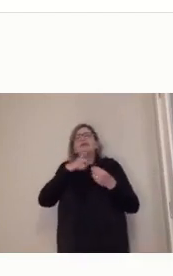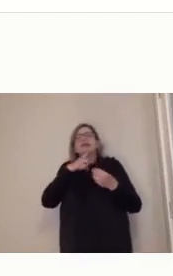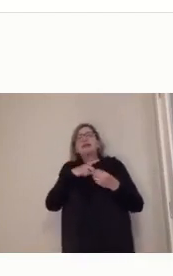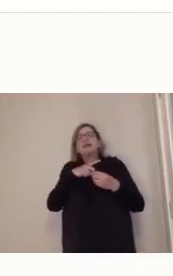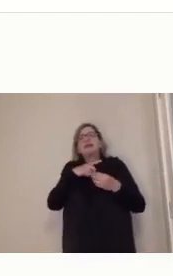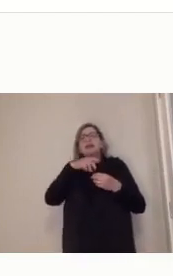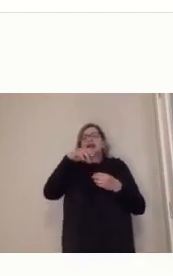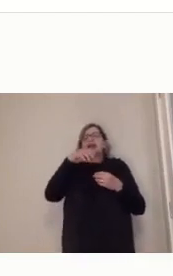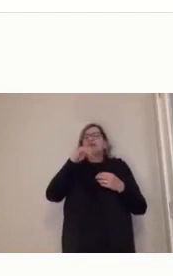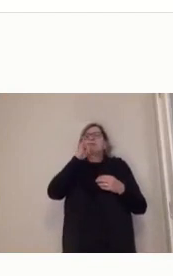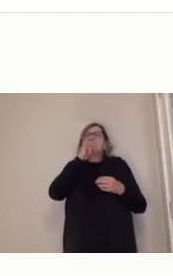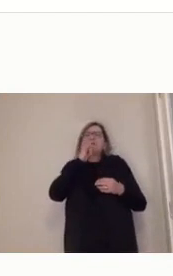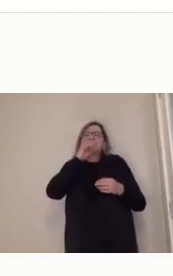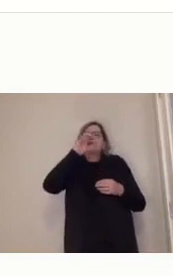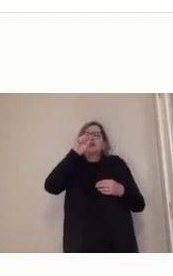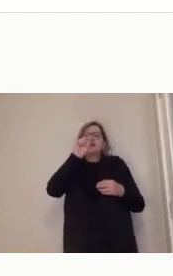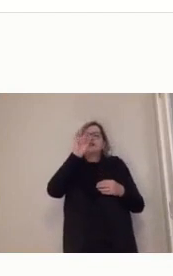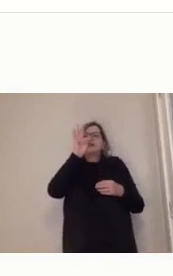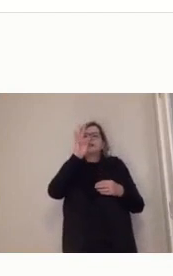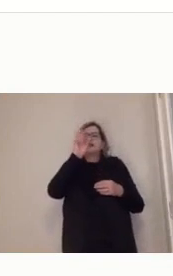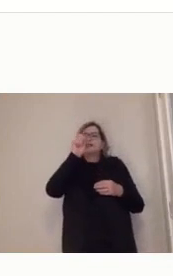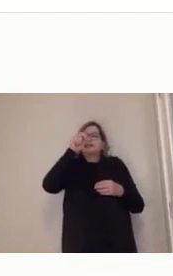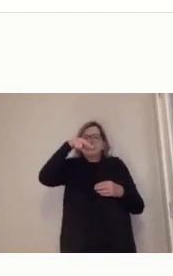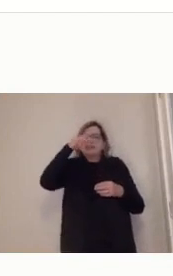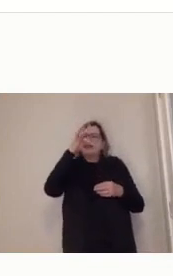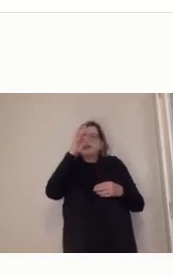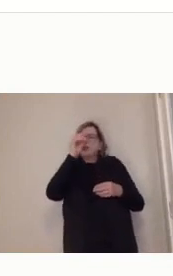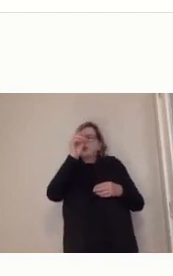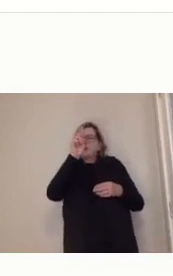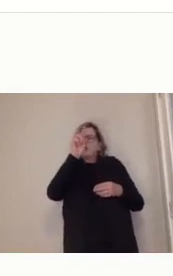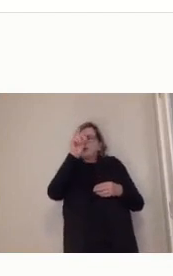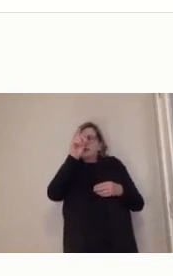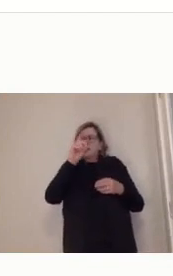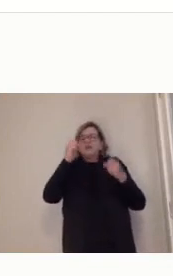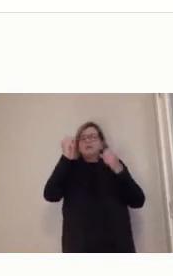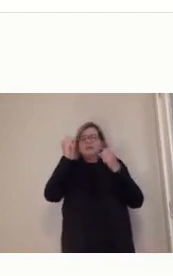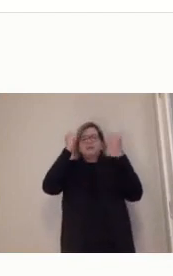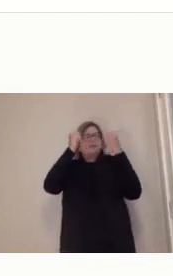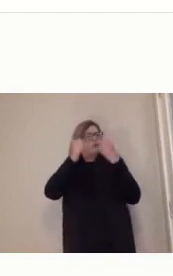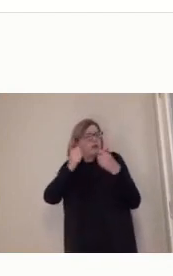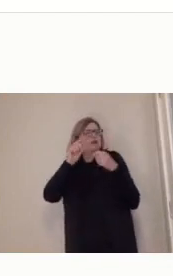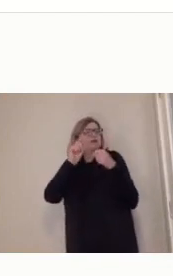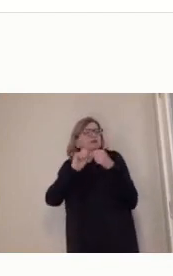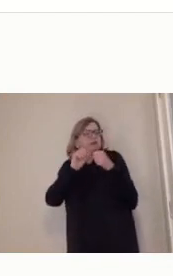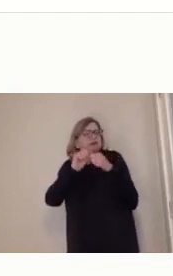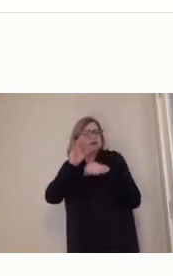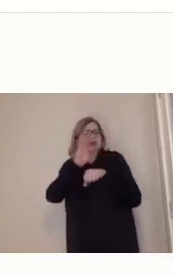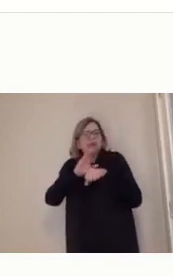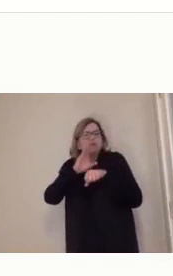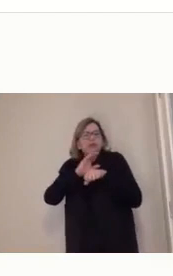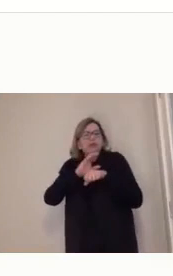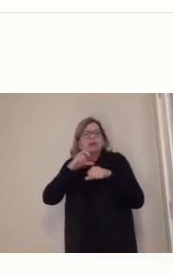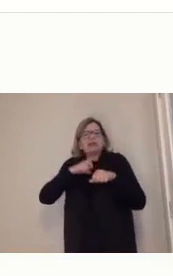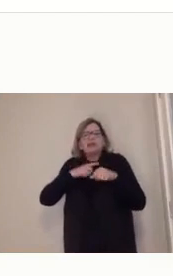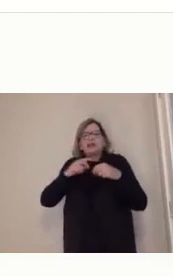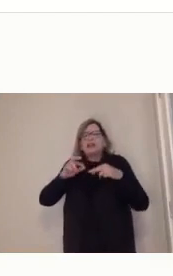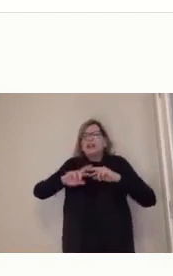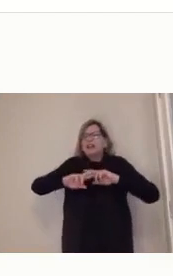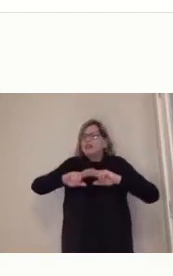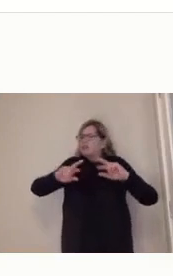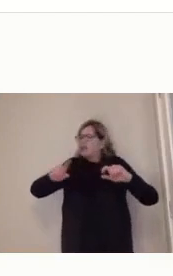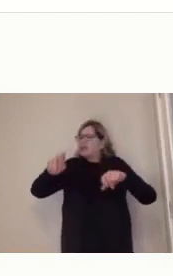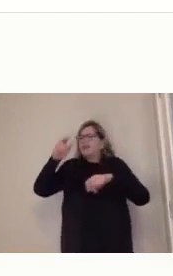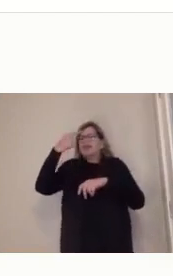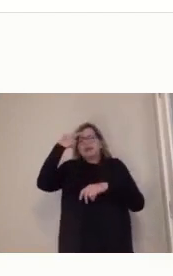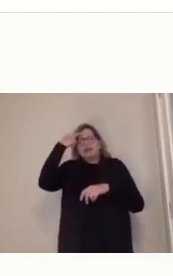Colômbia, que abre também, com seus cursos aí disponíveis, abertos à comunidade, né? E daí nós temos aqui no Brasil o